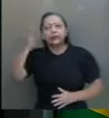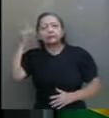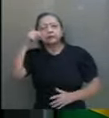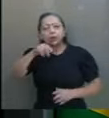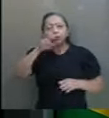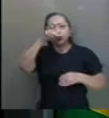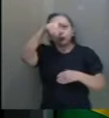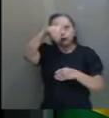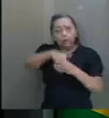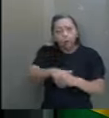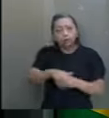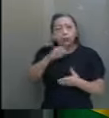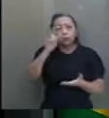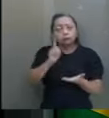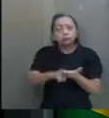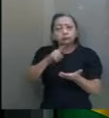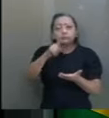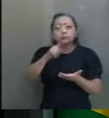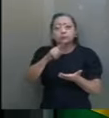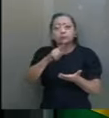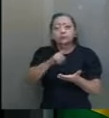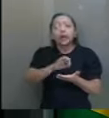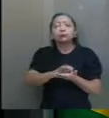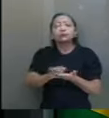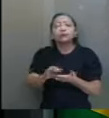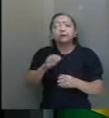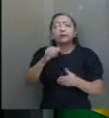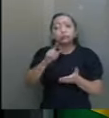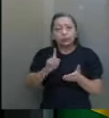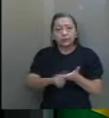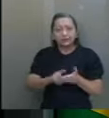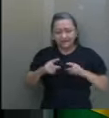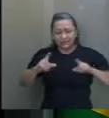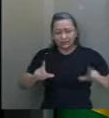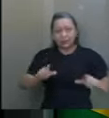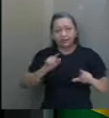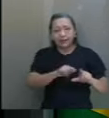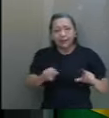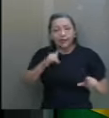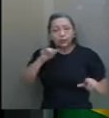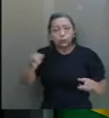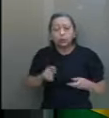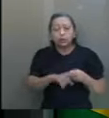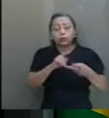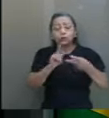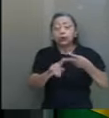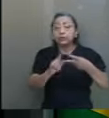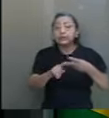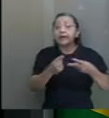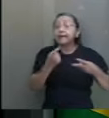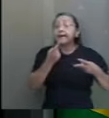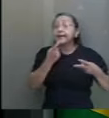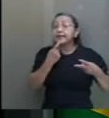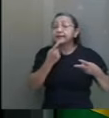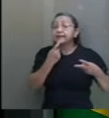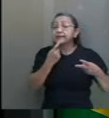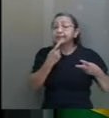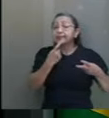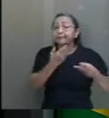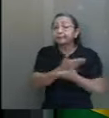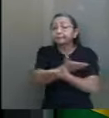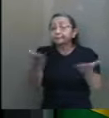auditável nas urnas eletrônicas. Dois, crítica pública às Forças